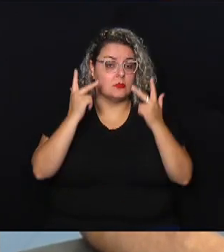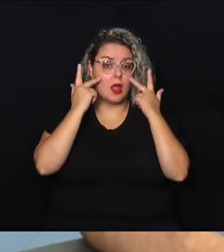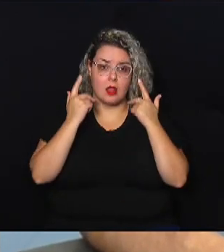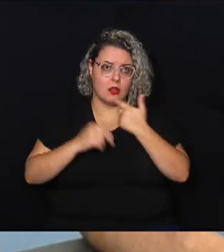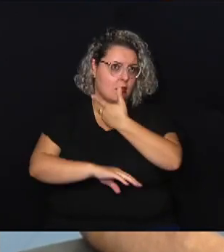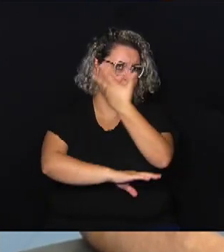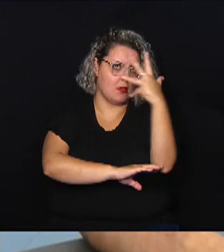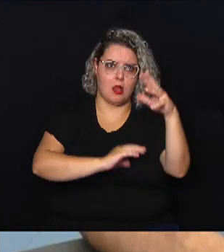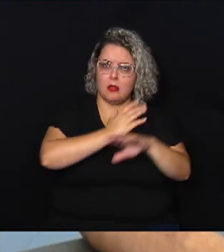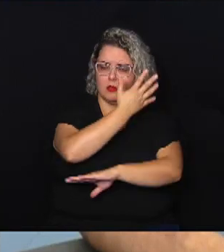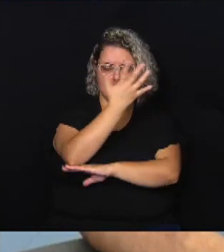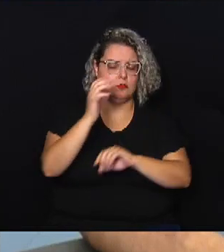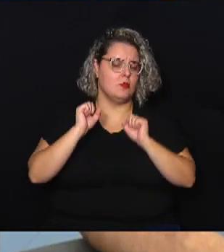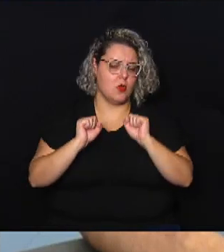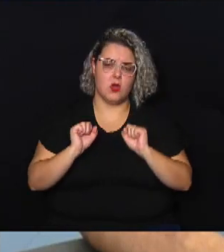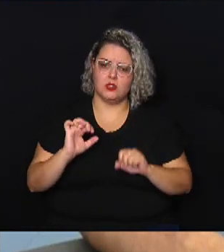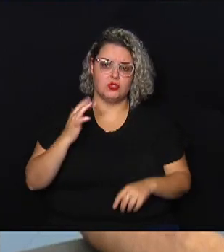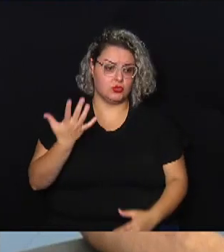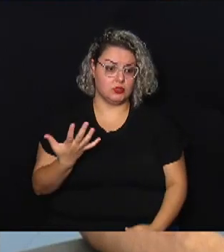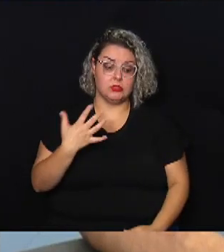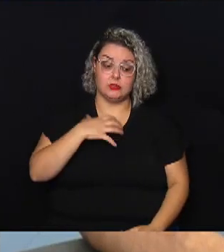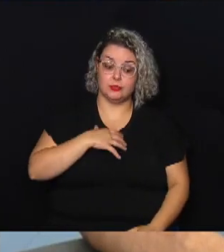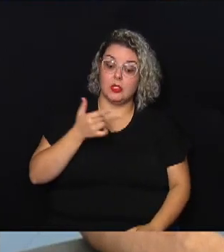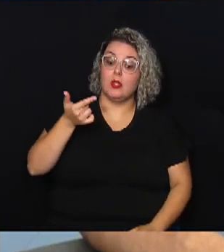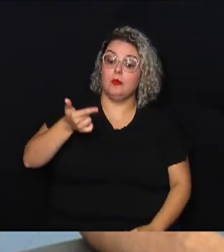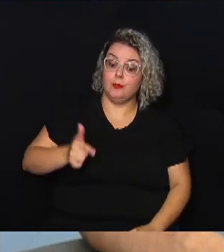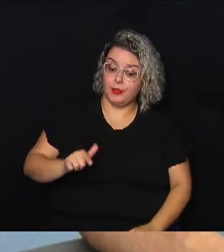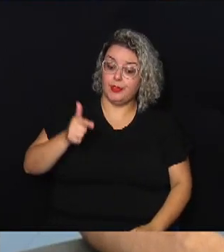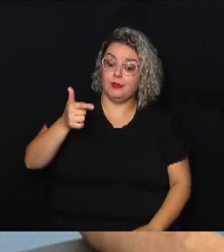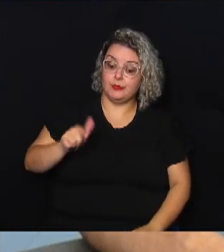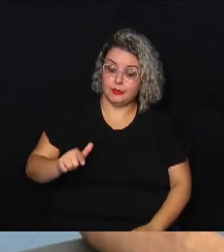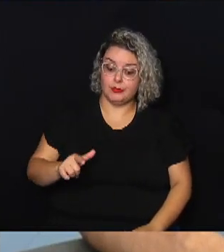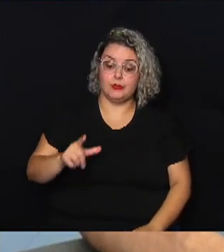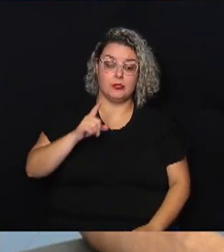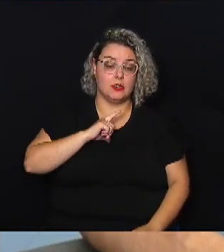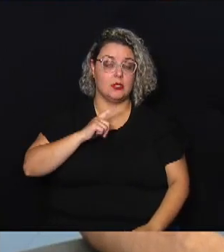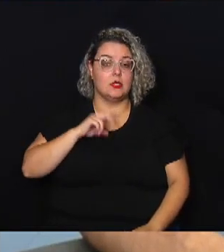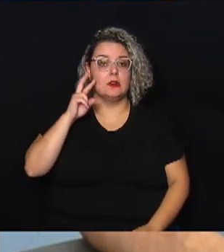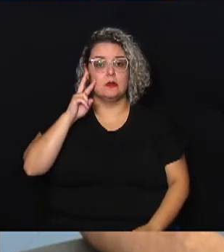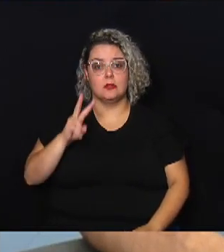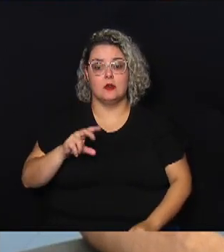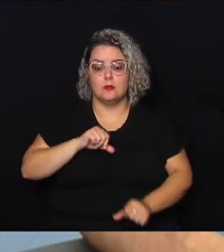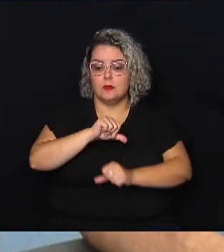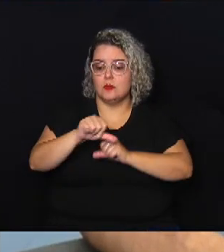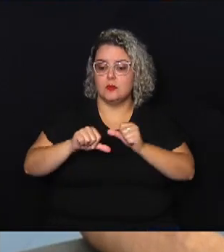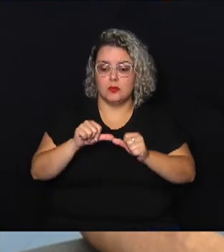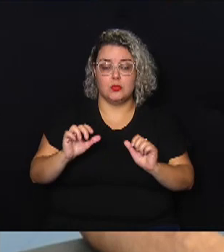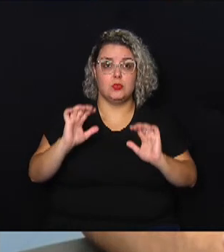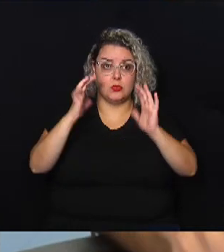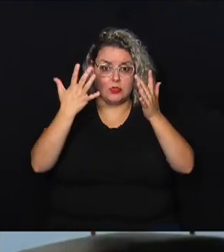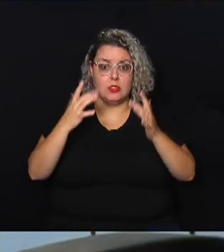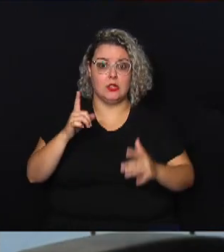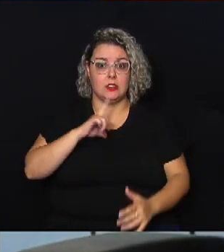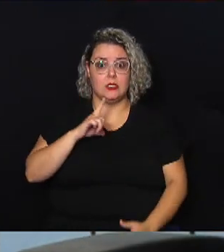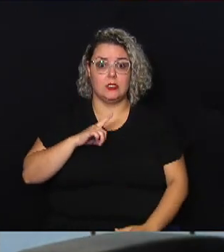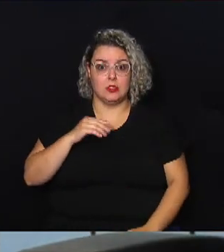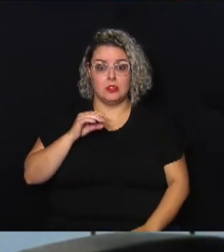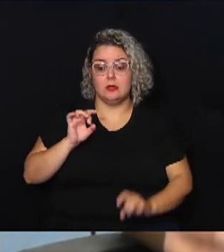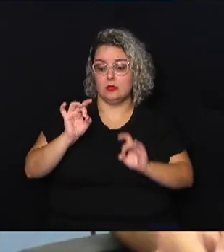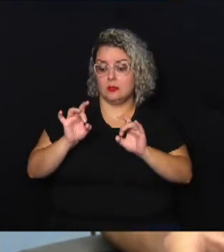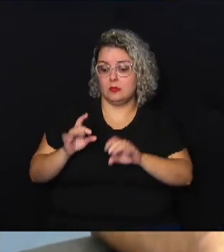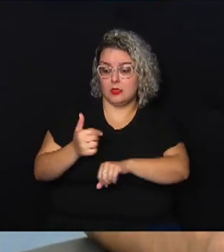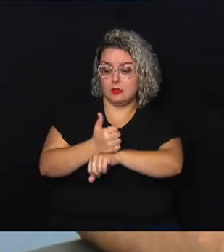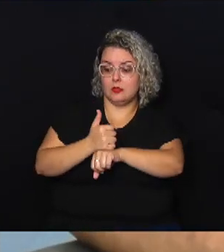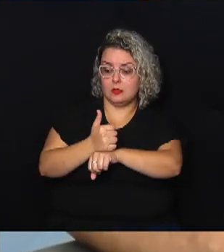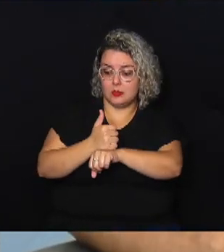E isso está acontecendo de uma forma até muito repetitiva. A gente tem visto mudanças climáticas, né? Tem uma especialista que vai poder falar e